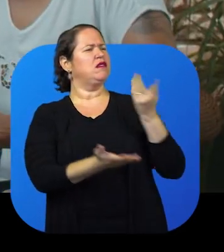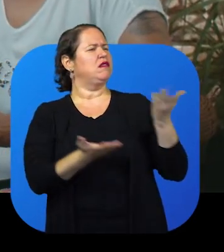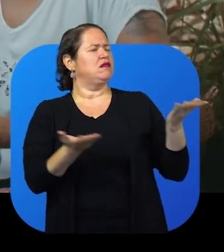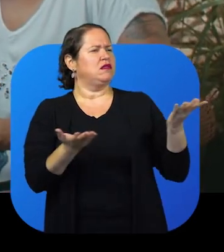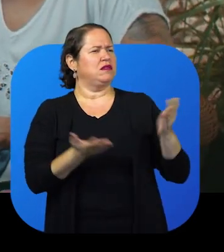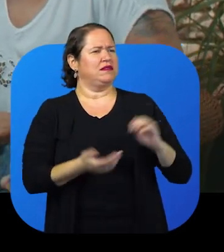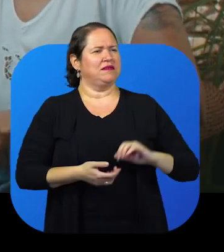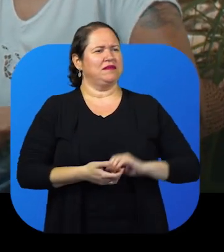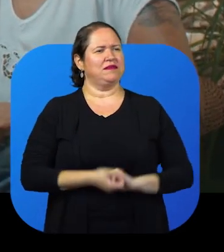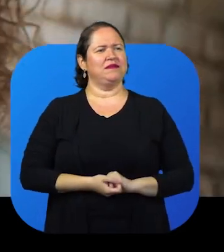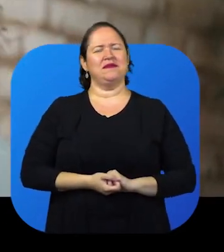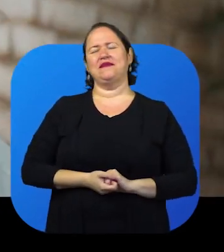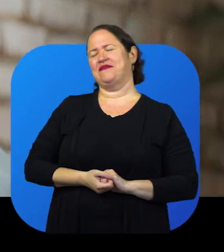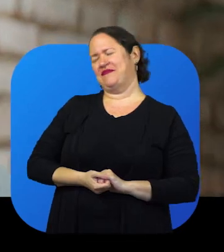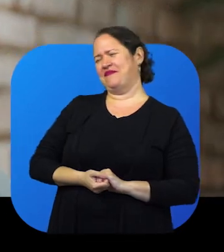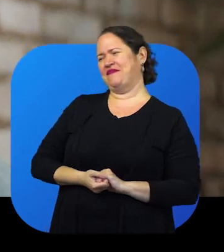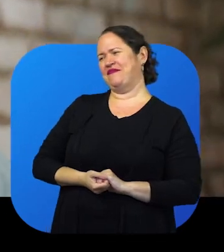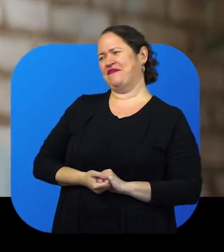Que danado é isso, mãe?